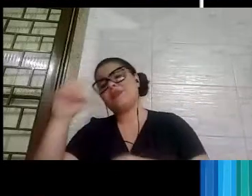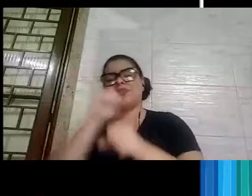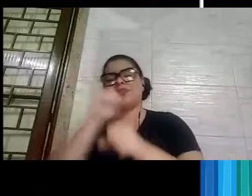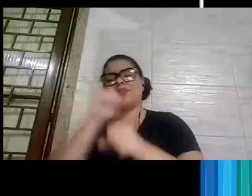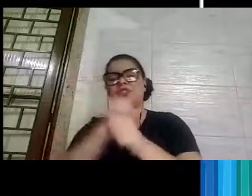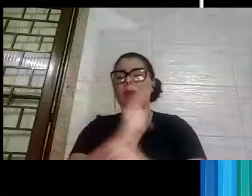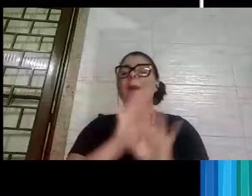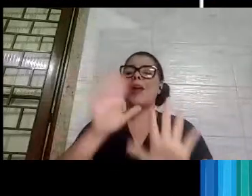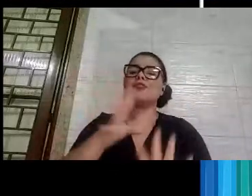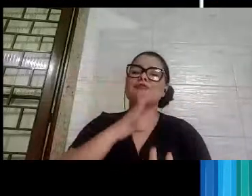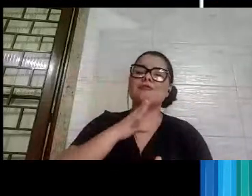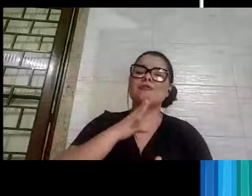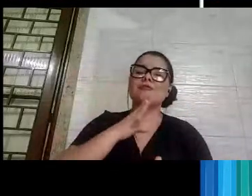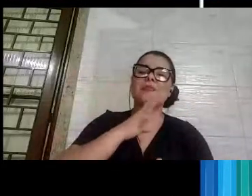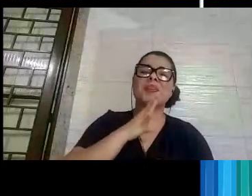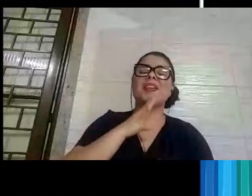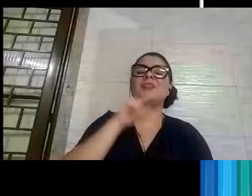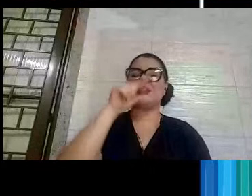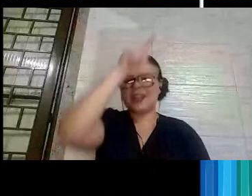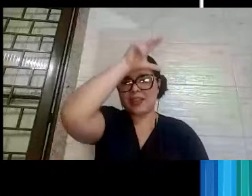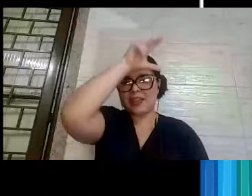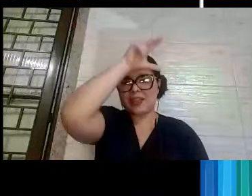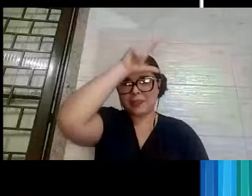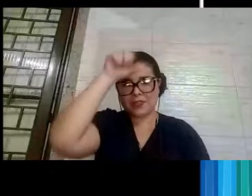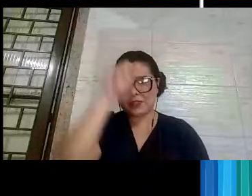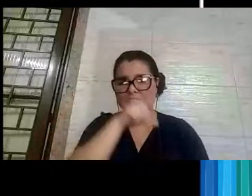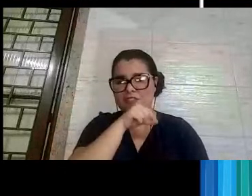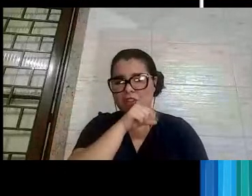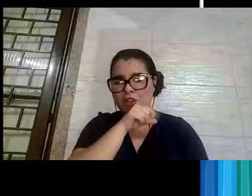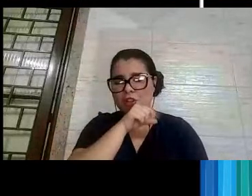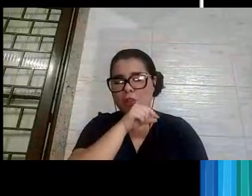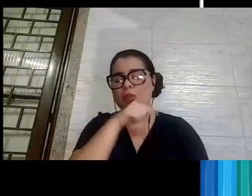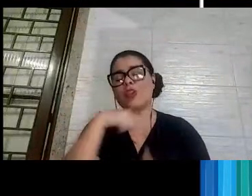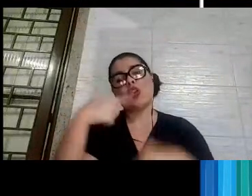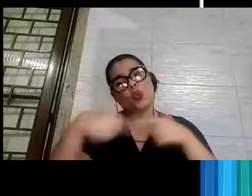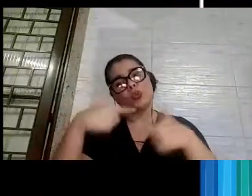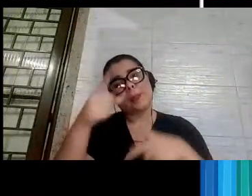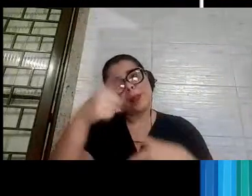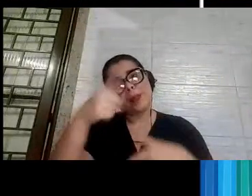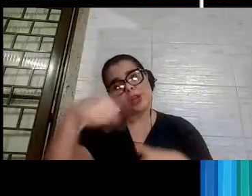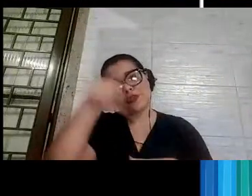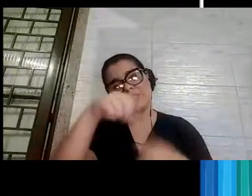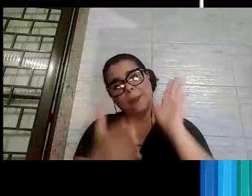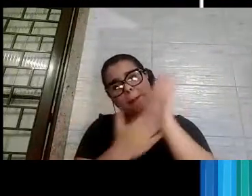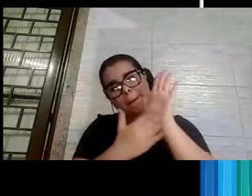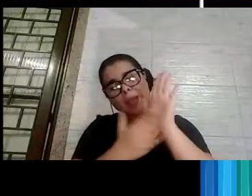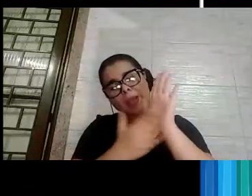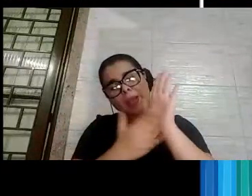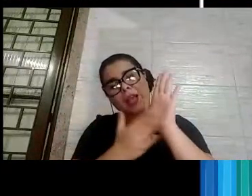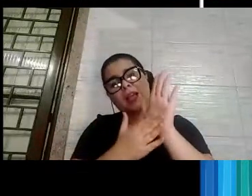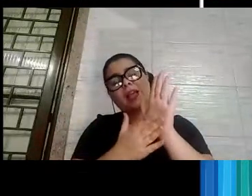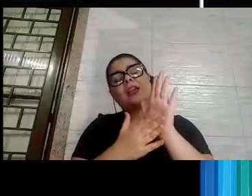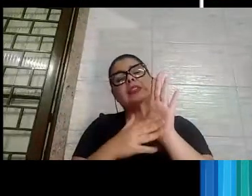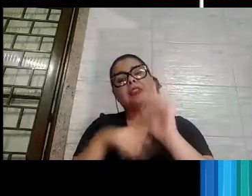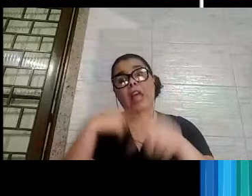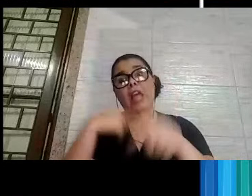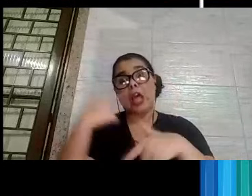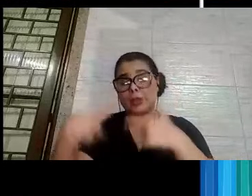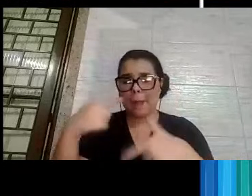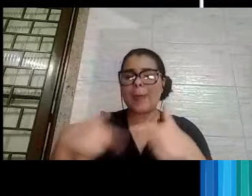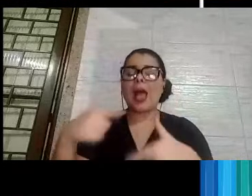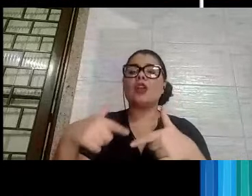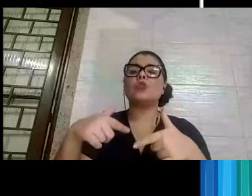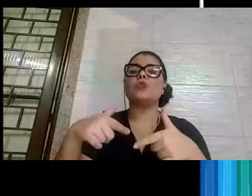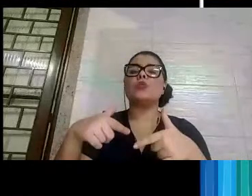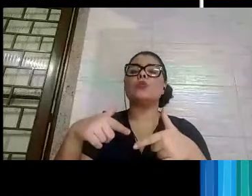Nilópolis, conheço a prefeitura aí, e o trabalho de vocês, parabéns, eu trabalho com a educação popular também, trabalho com a educação de jovens